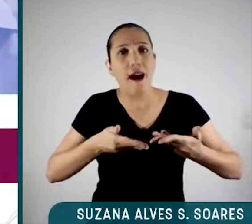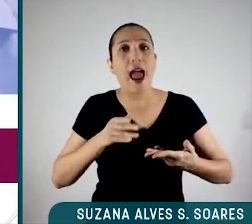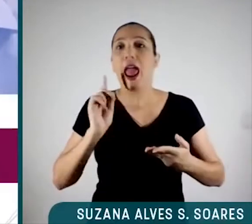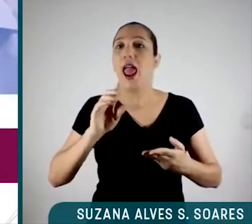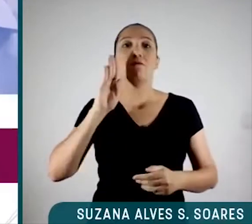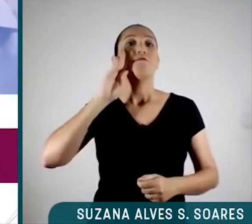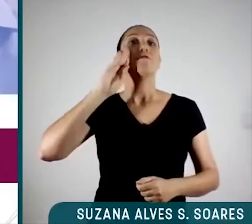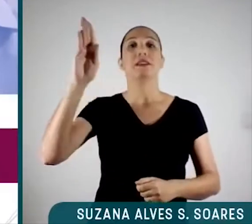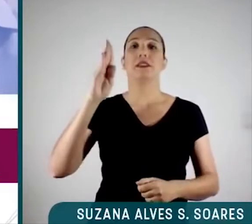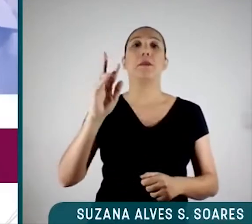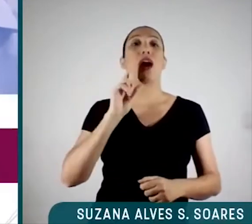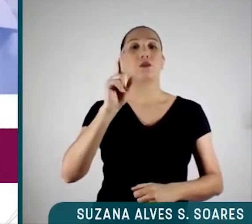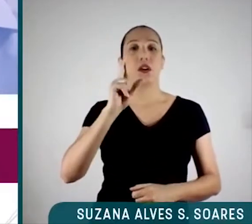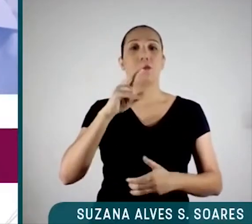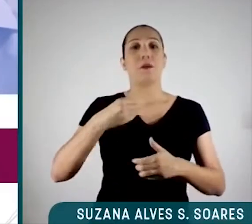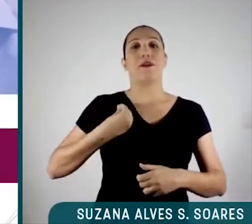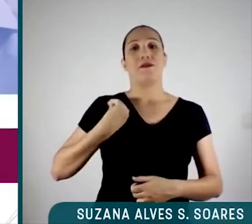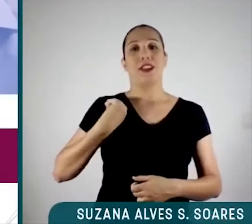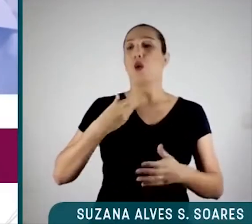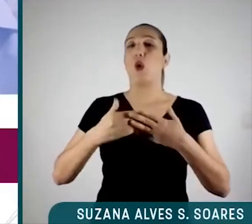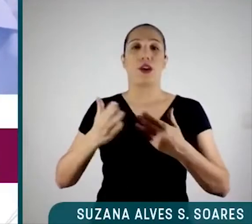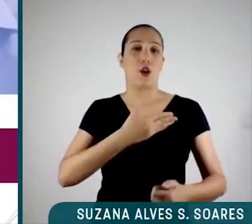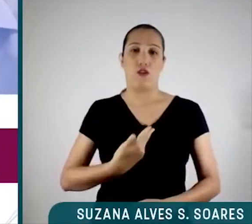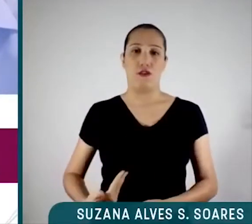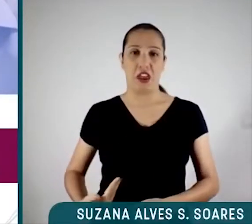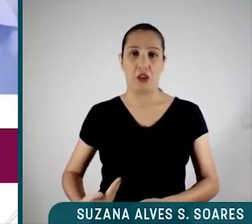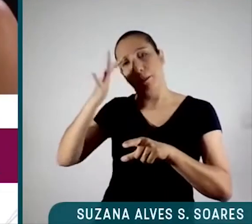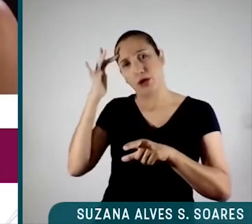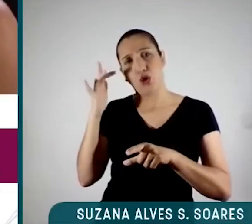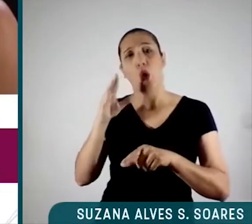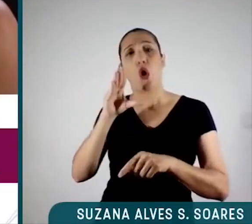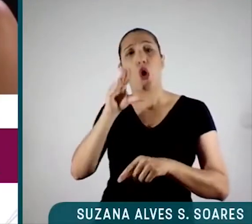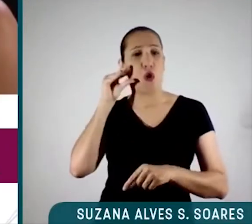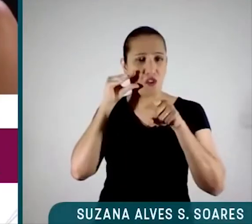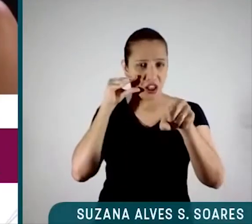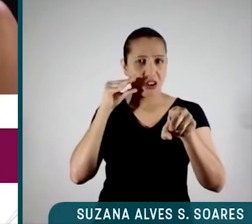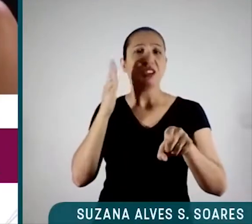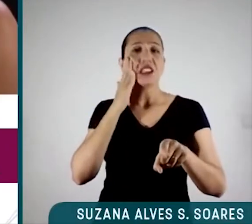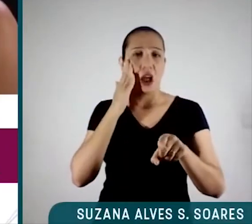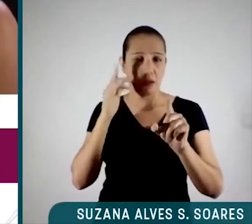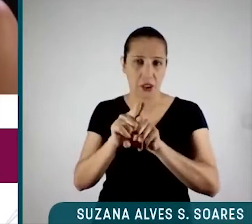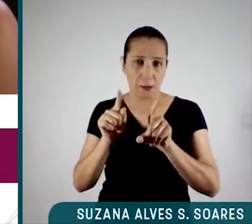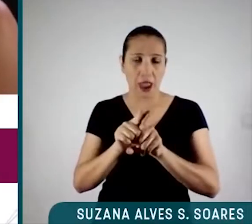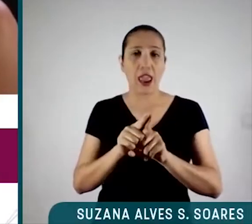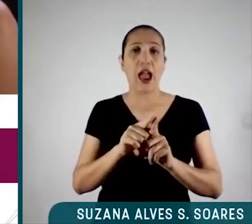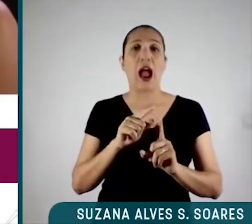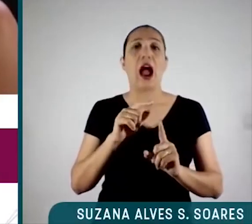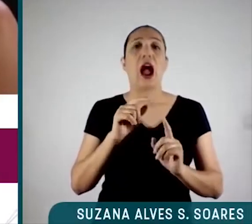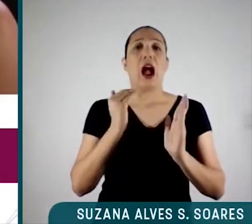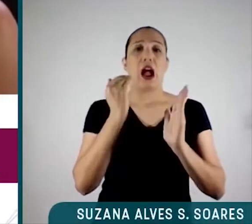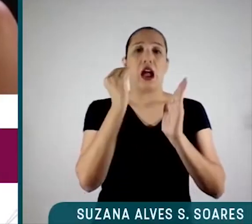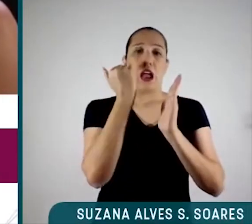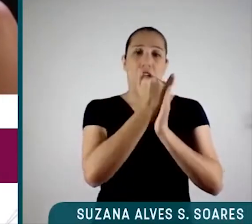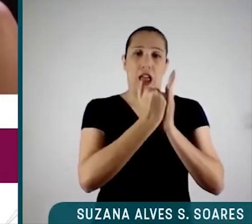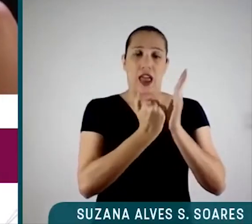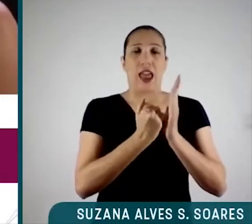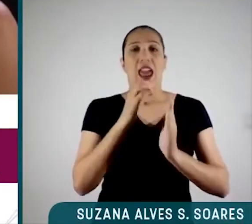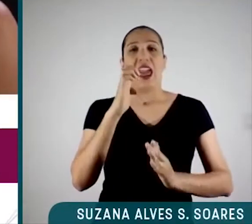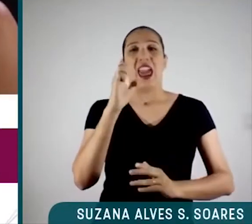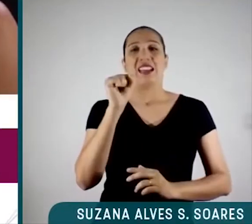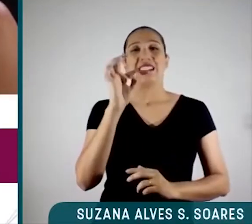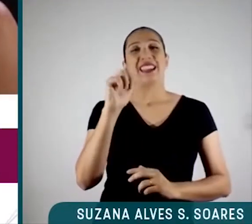responsabilidade pela vida. E o governo brasileiro abdicou dessa responsabilidade. Essa agenda de Estado mínimo, Estado mínimo, tal qual